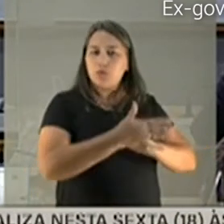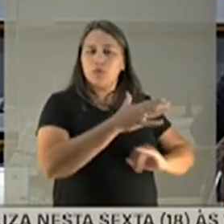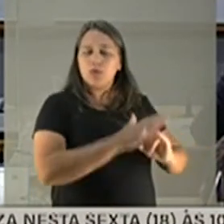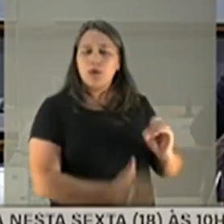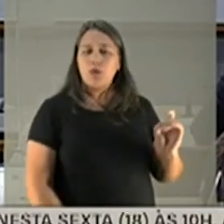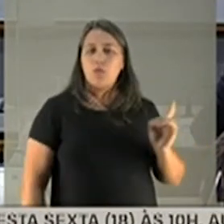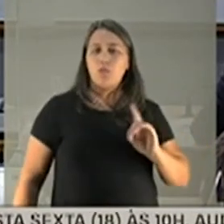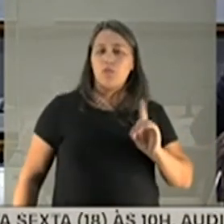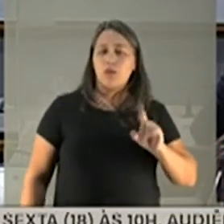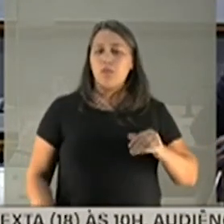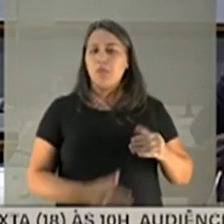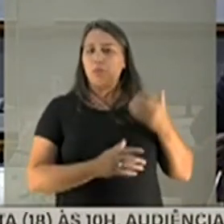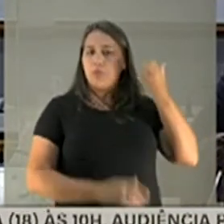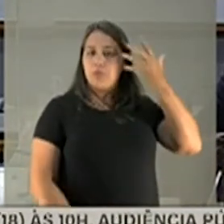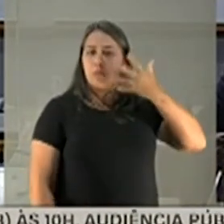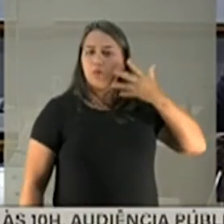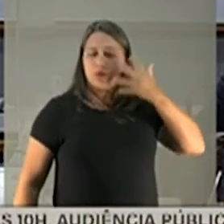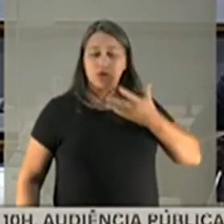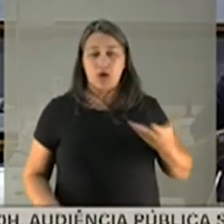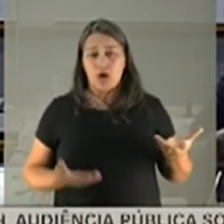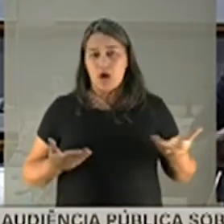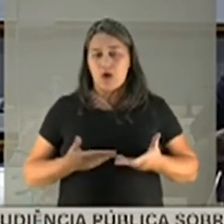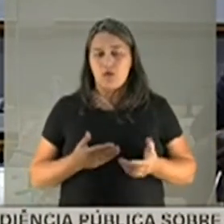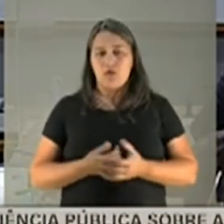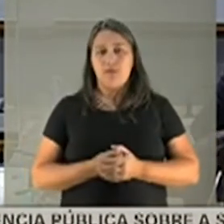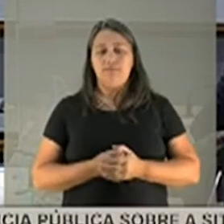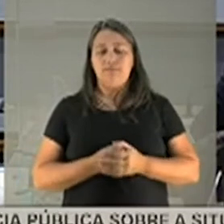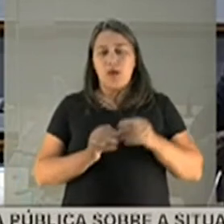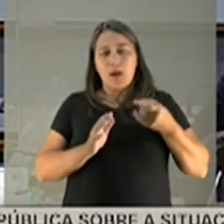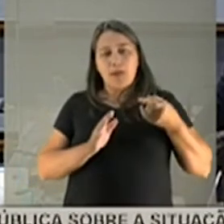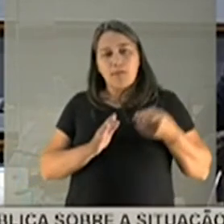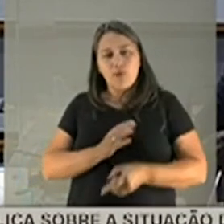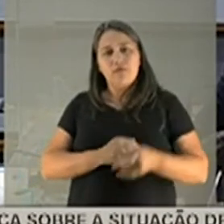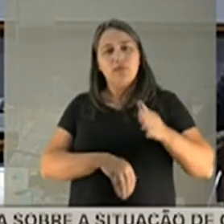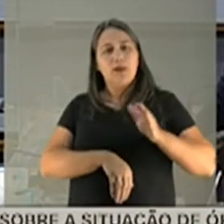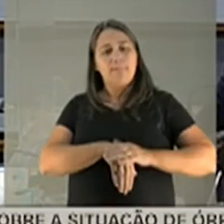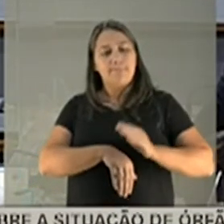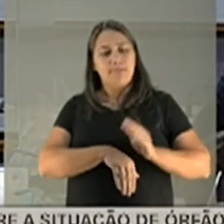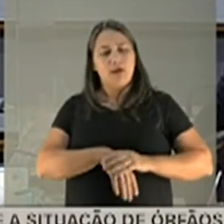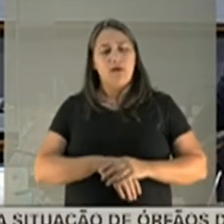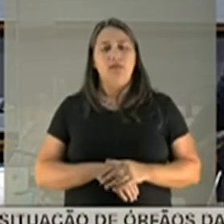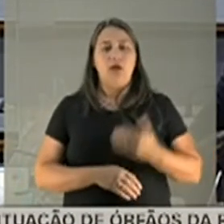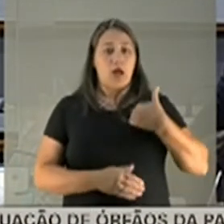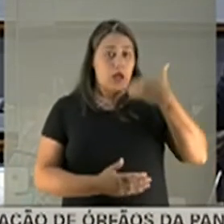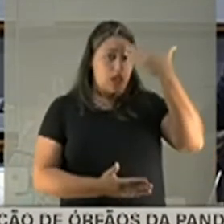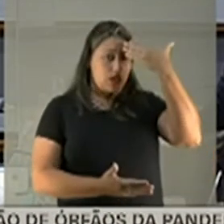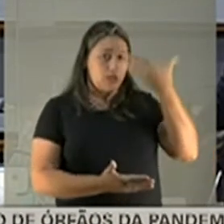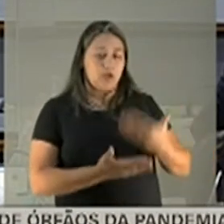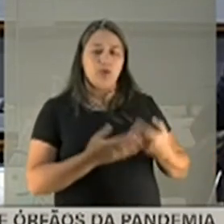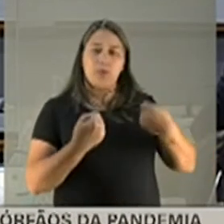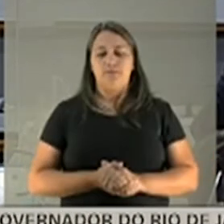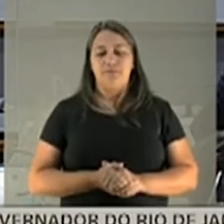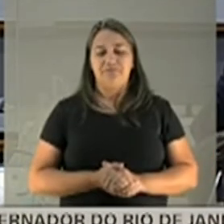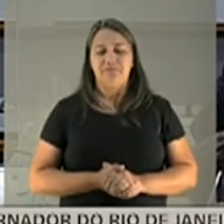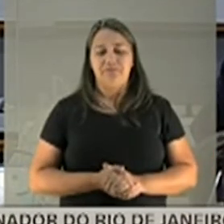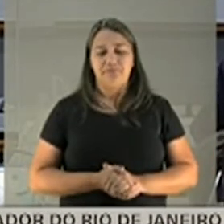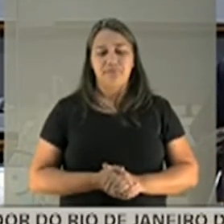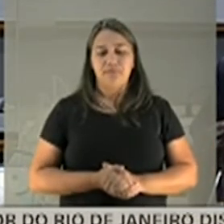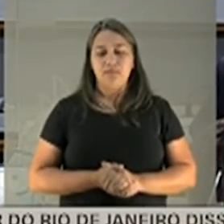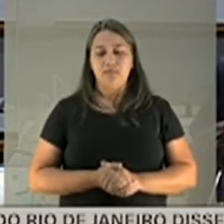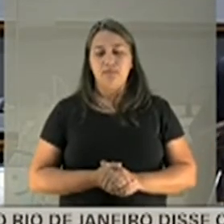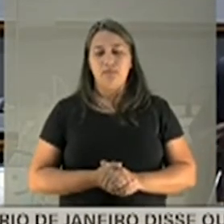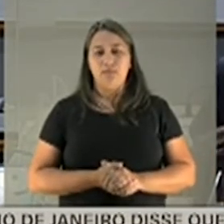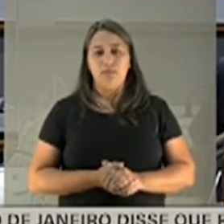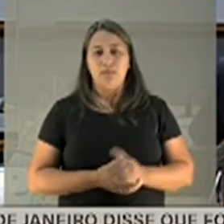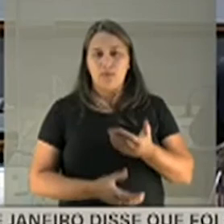deveria ser politizada. Agora, para aprofundarmos sobre isso, acredito eu que deva ser em segredo de justiça. O senhor